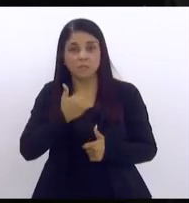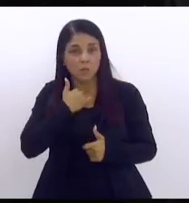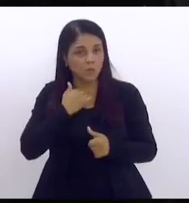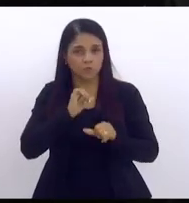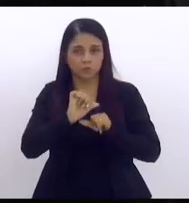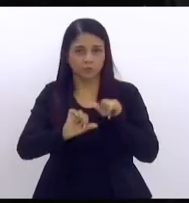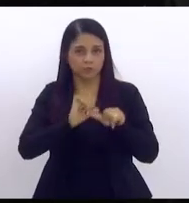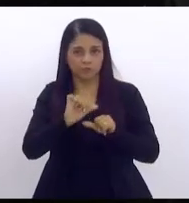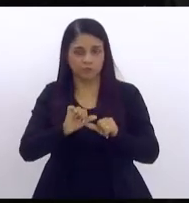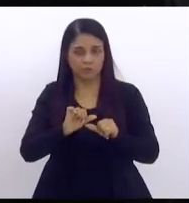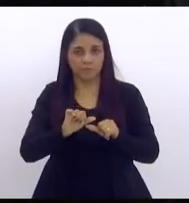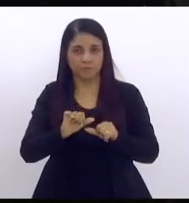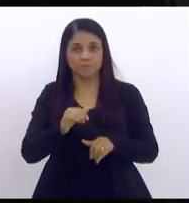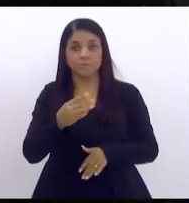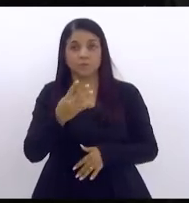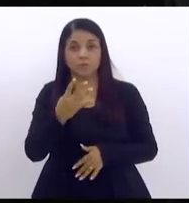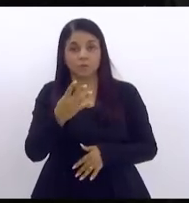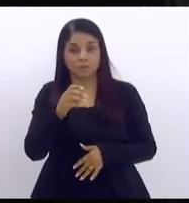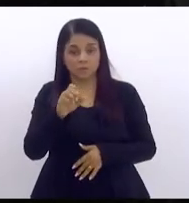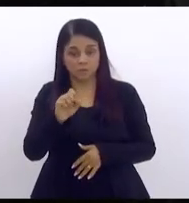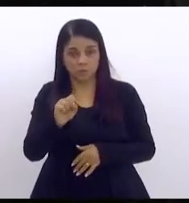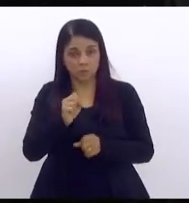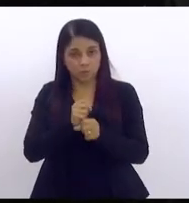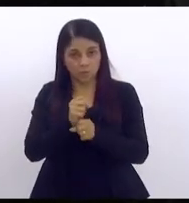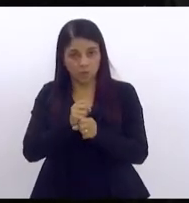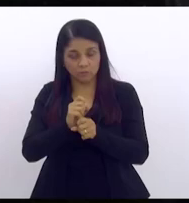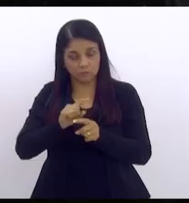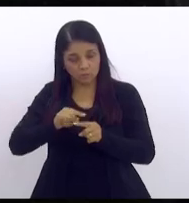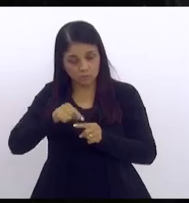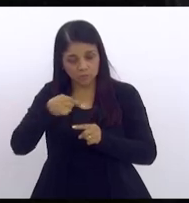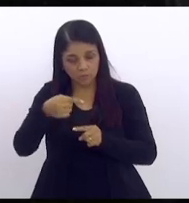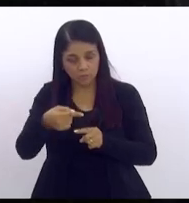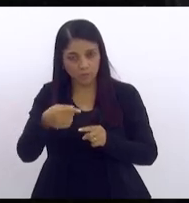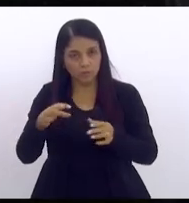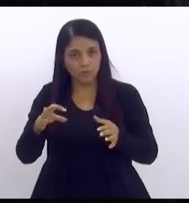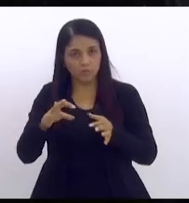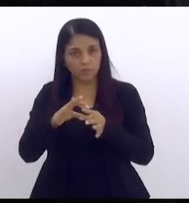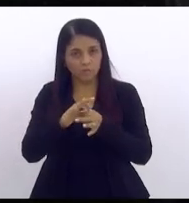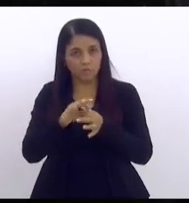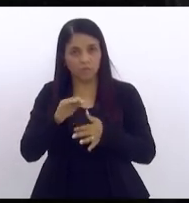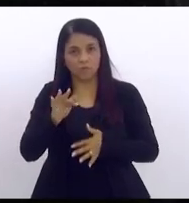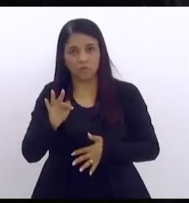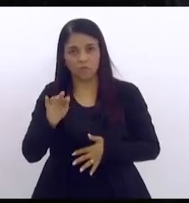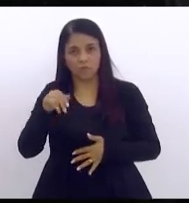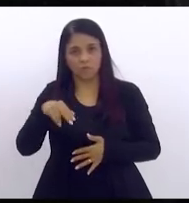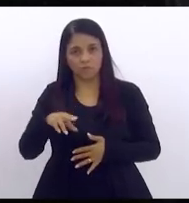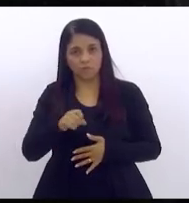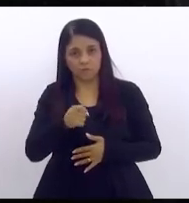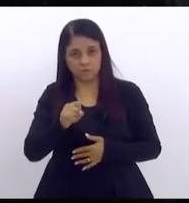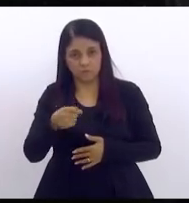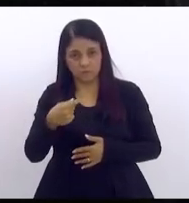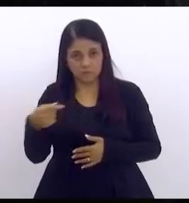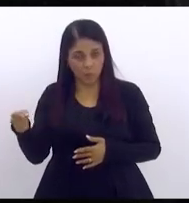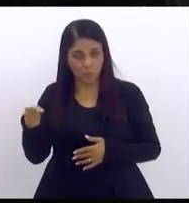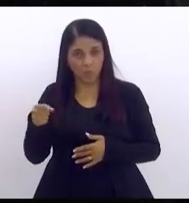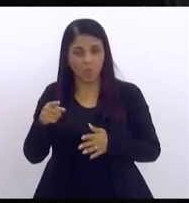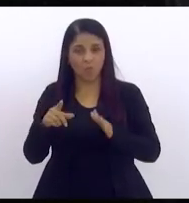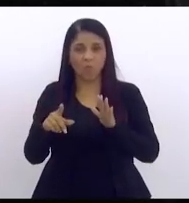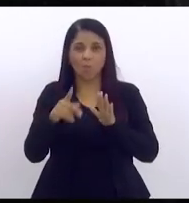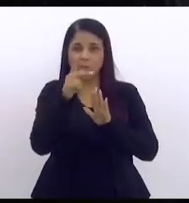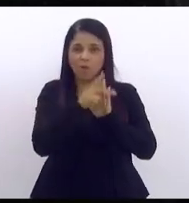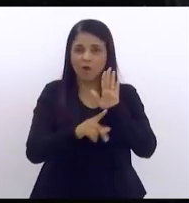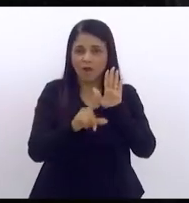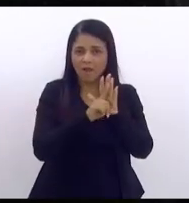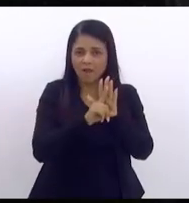48 anos depois da fusão nós não podemos querer para um projeto de lei acabar com a fusão